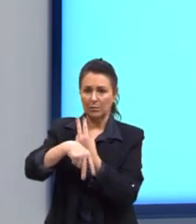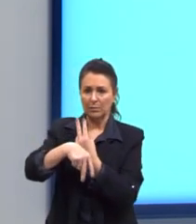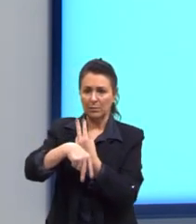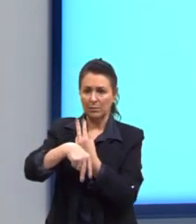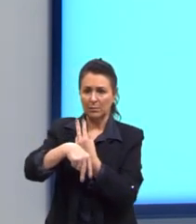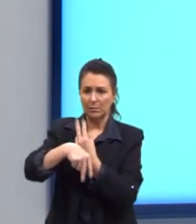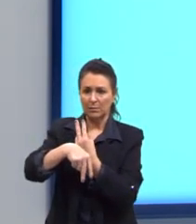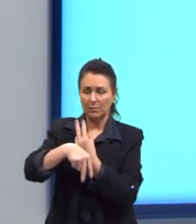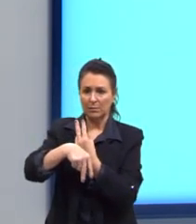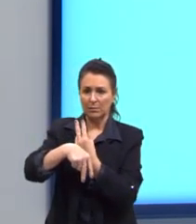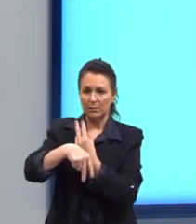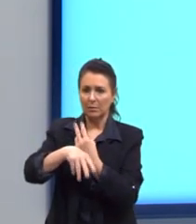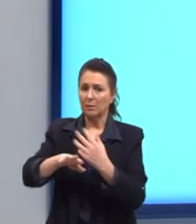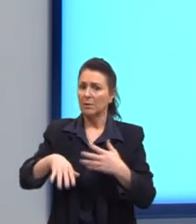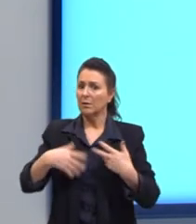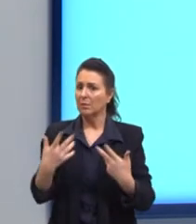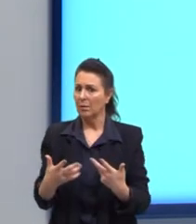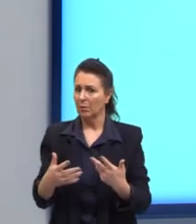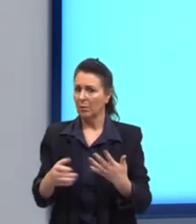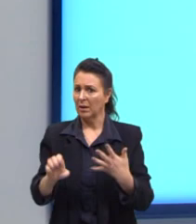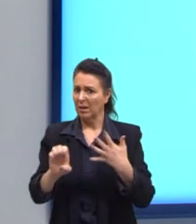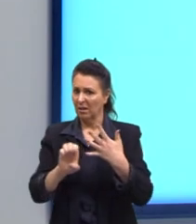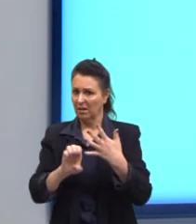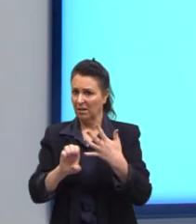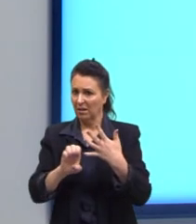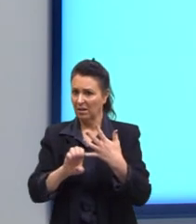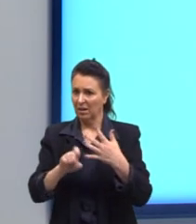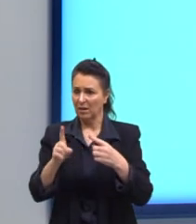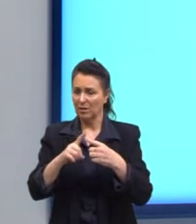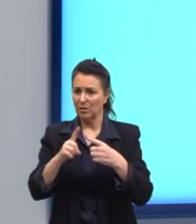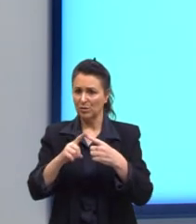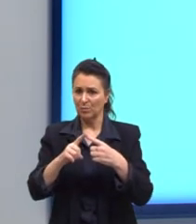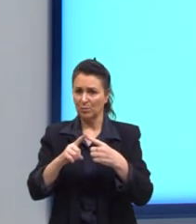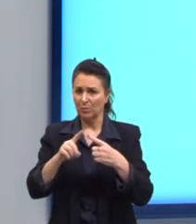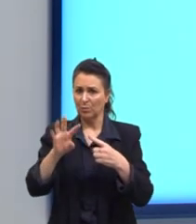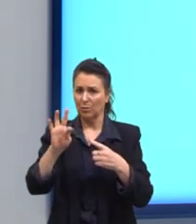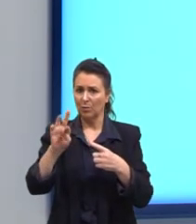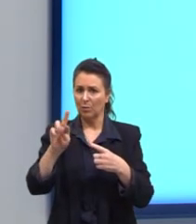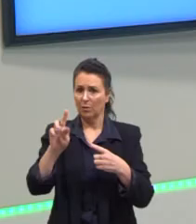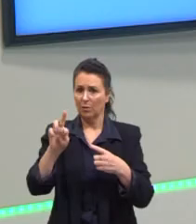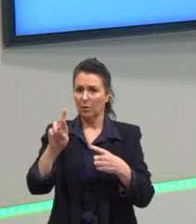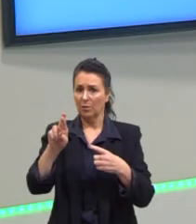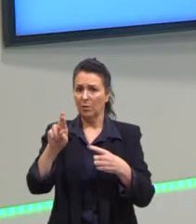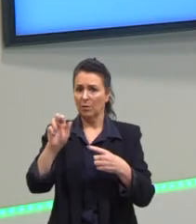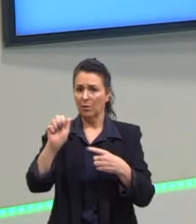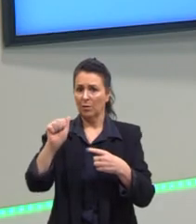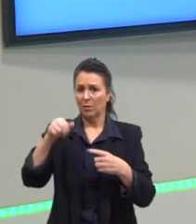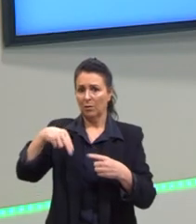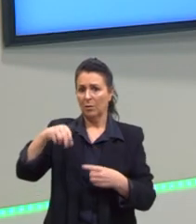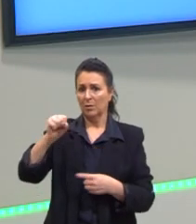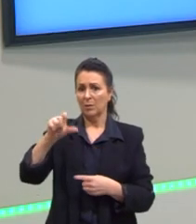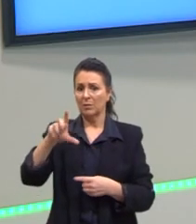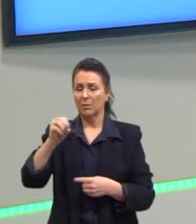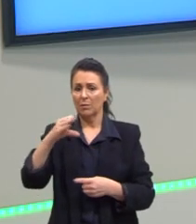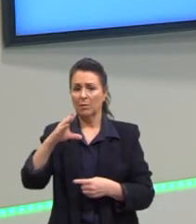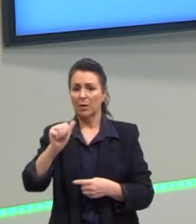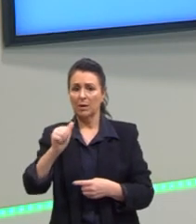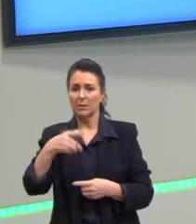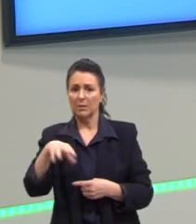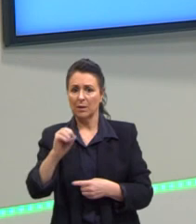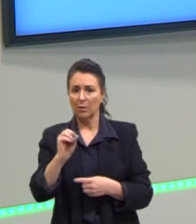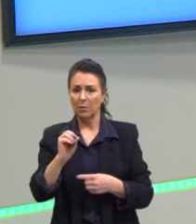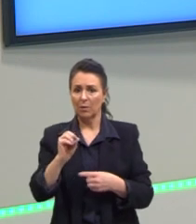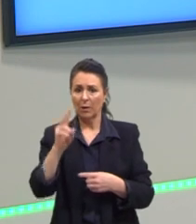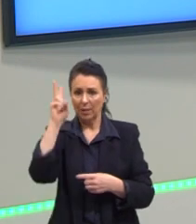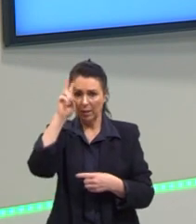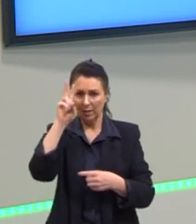Então, ficou, será que a letra E estrutural do tipo translocação, lembra que a translocação, ela vai translocar um pedaço